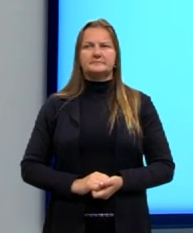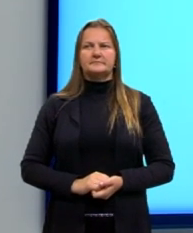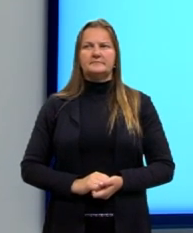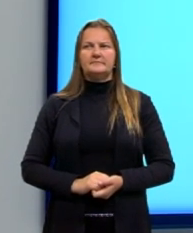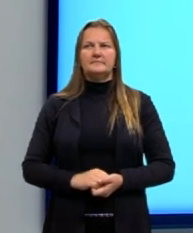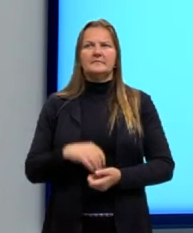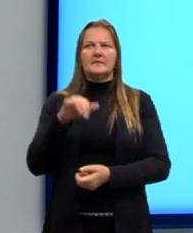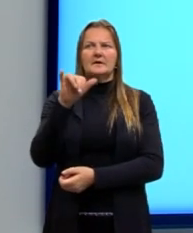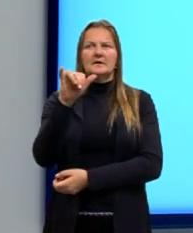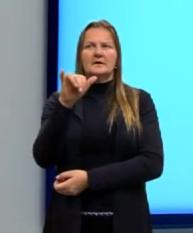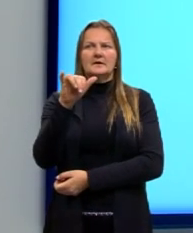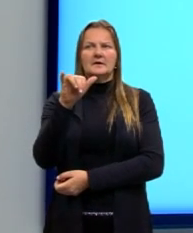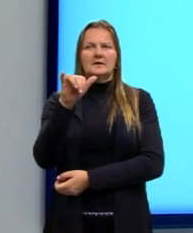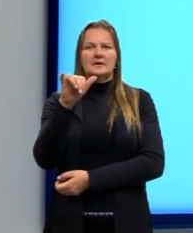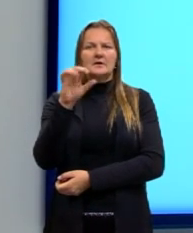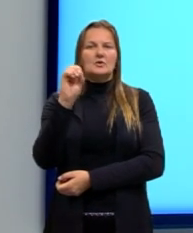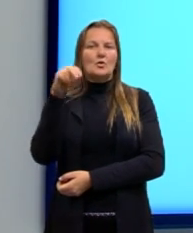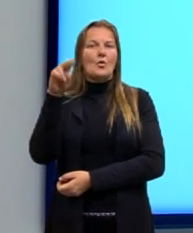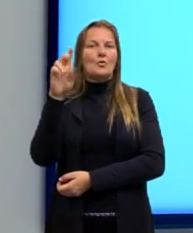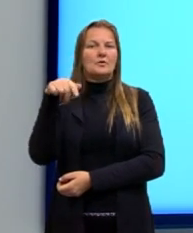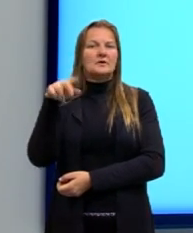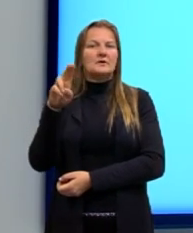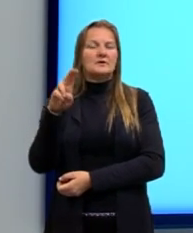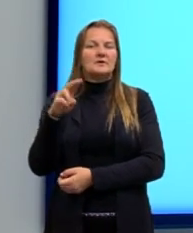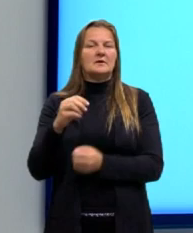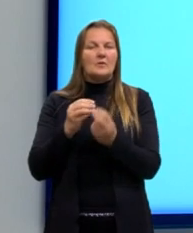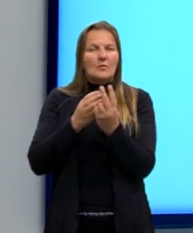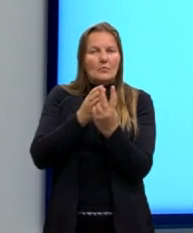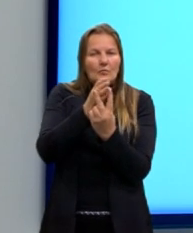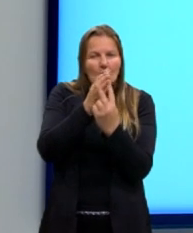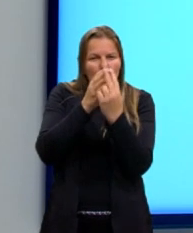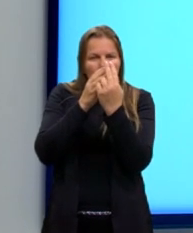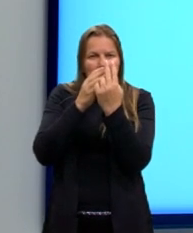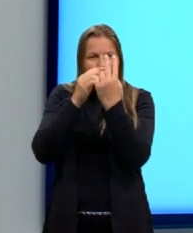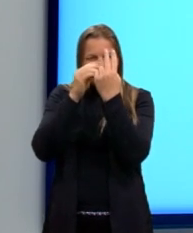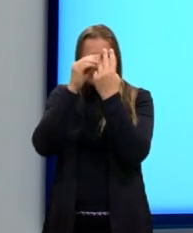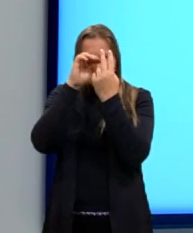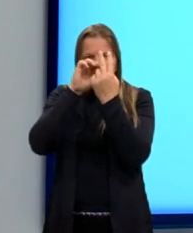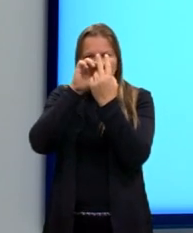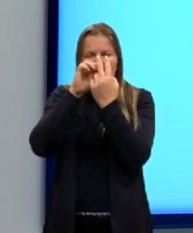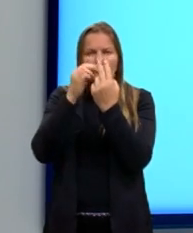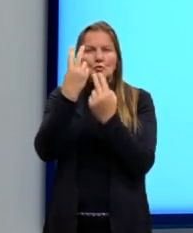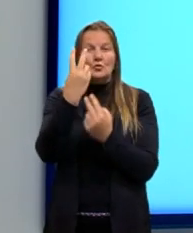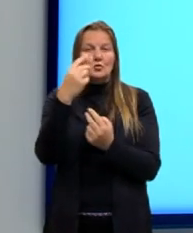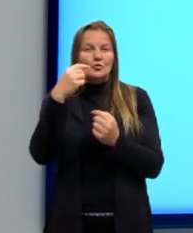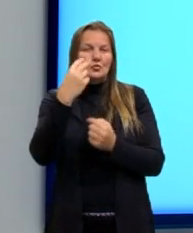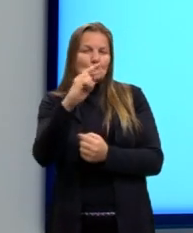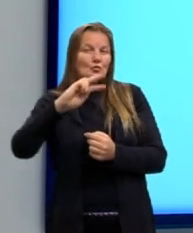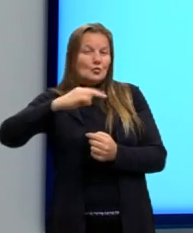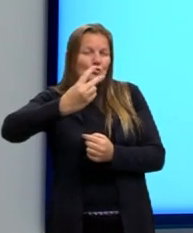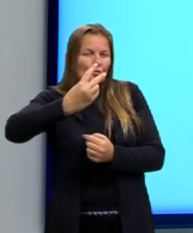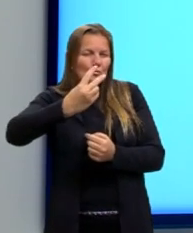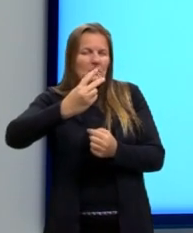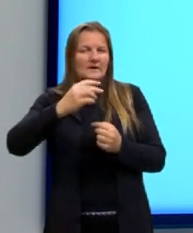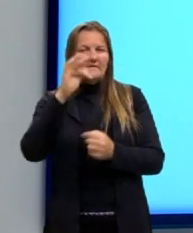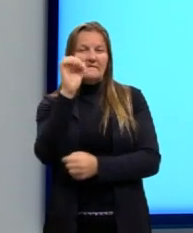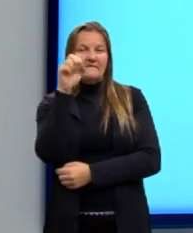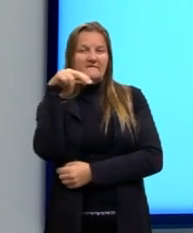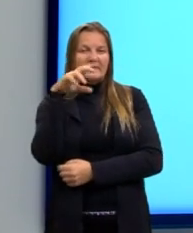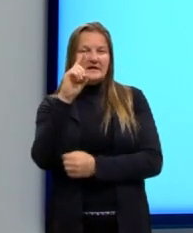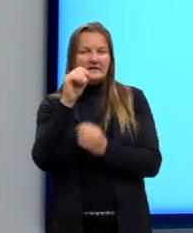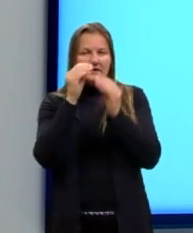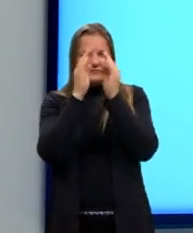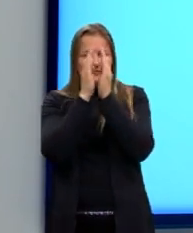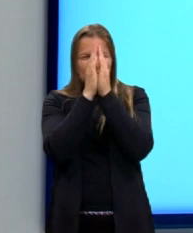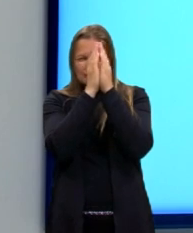é conhecido, então, pela experiência da dupla fenda, que também ganha o nome dele, né? O experimento de Yang, que possibilitou, então, a